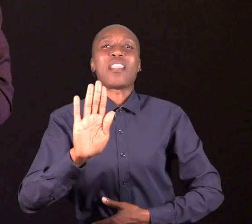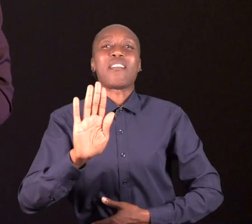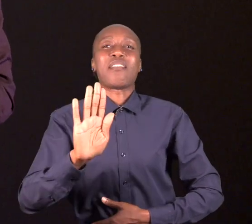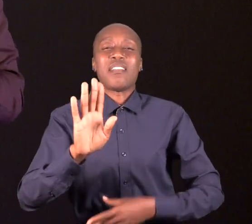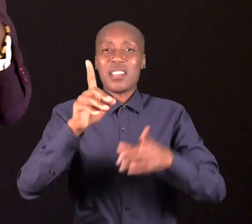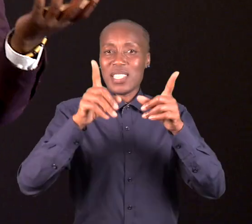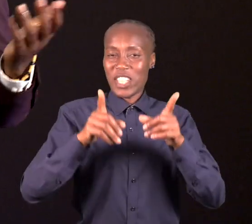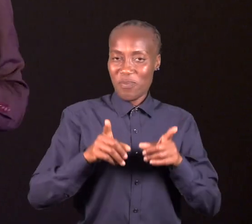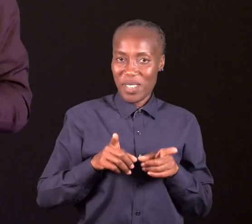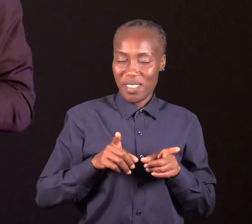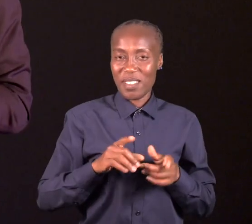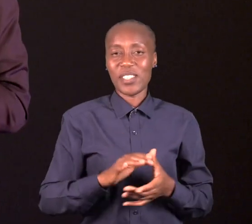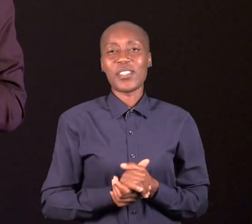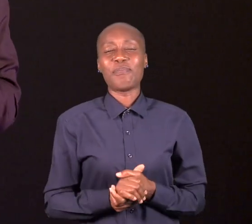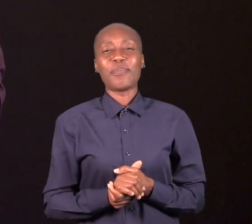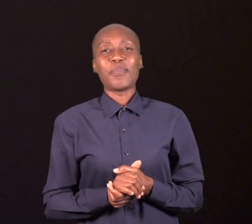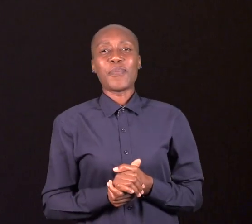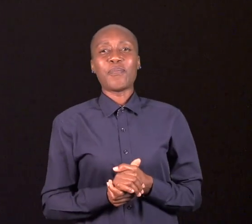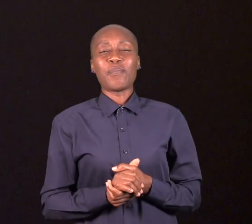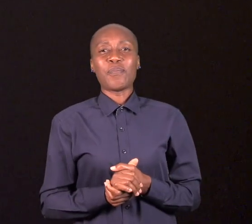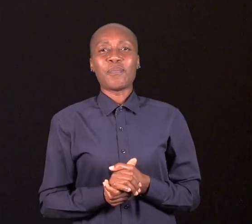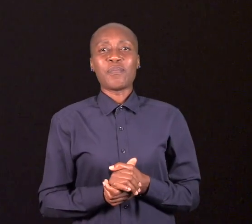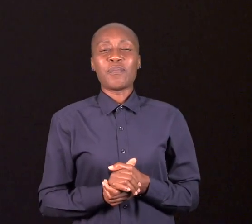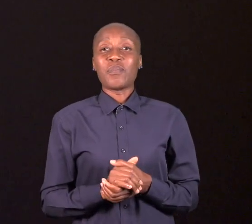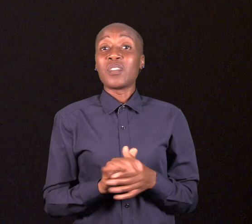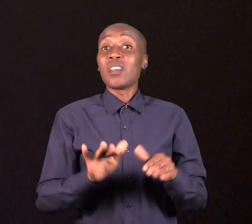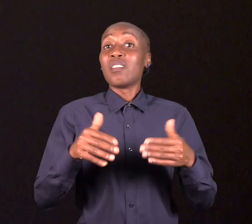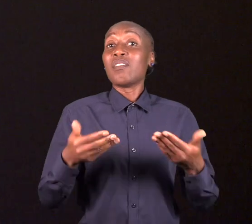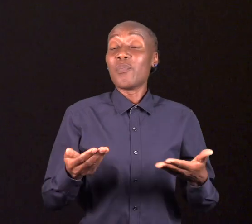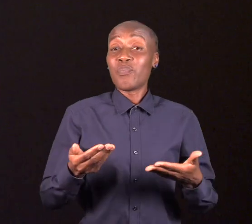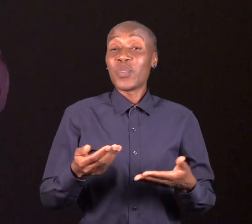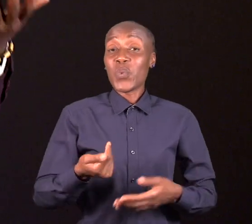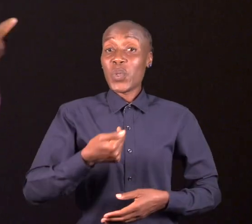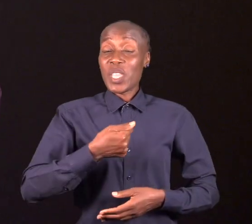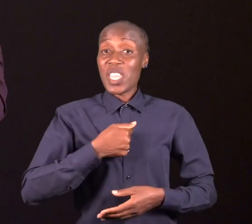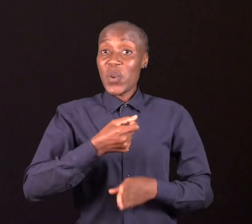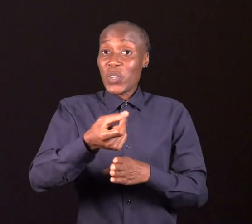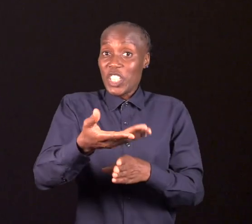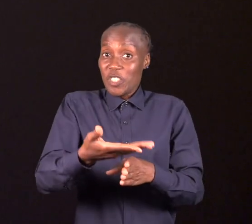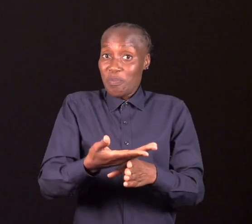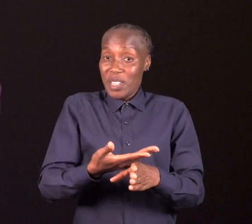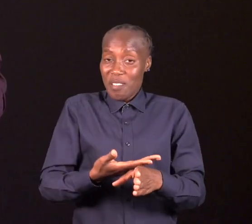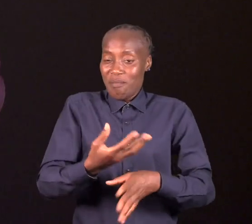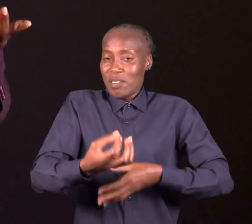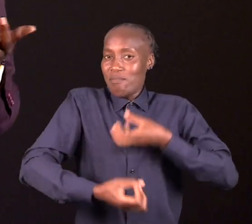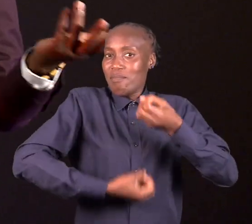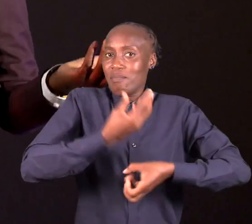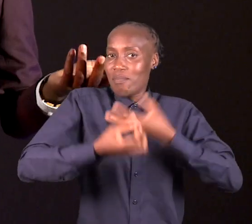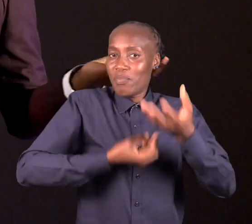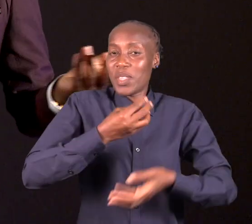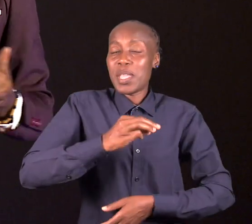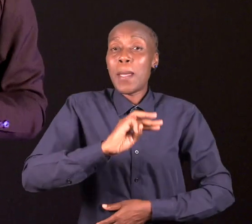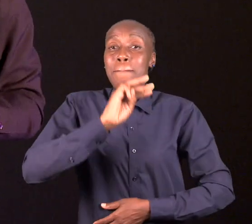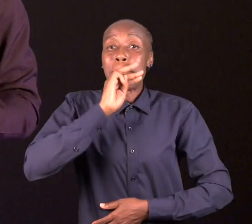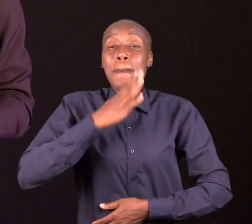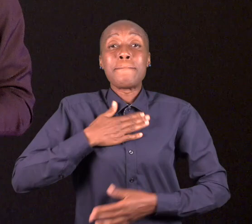Com relação àquilo que eu trouxe cá, a narrativa, neste caso, daquilo que a mãe vivera